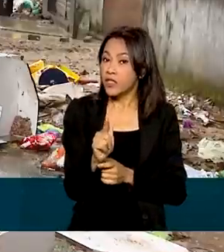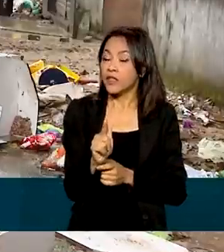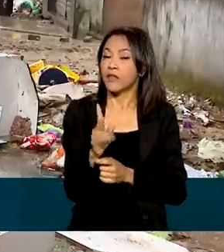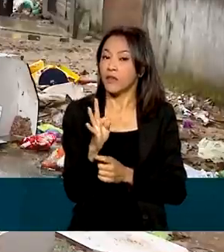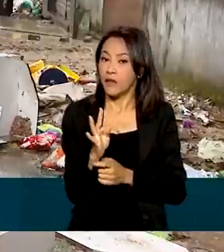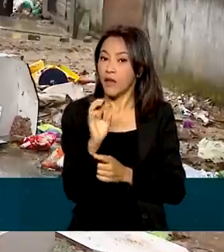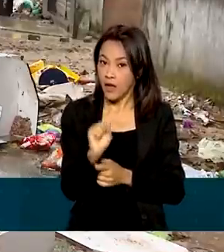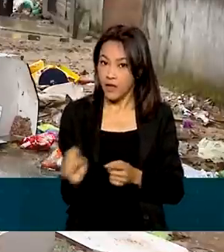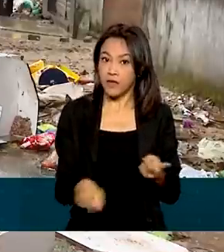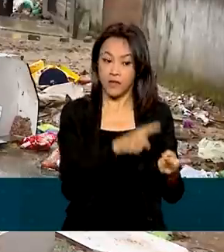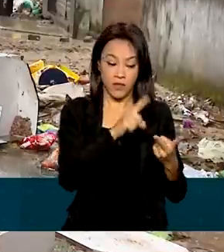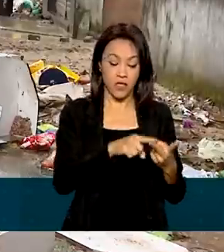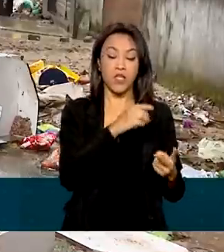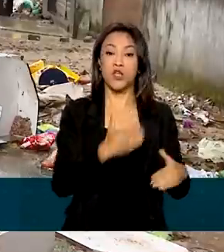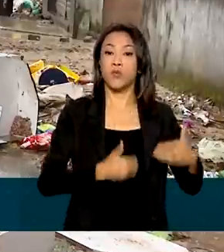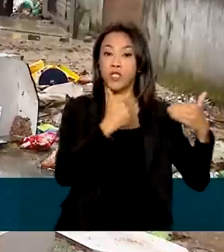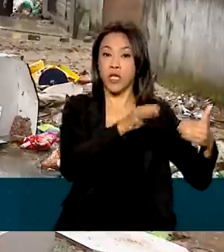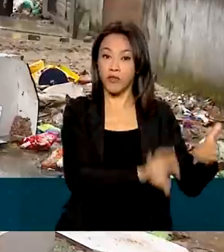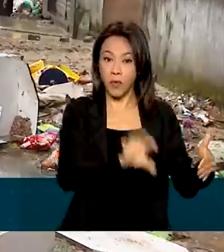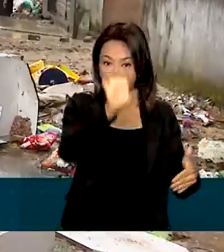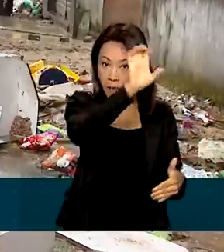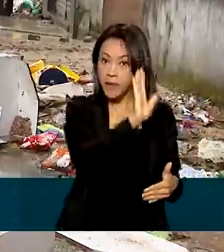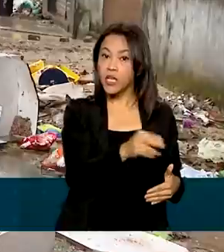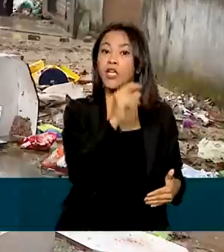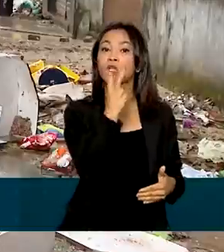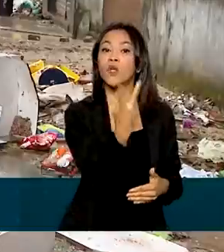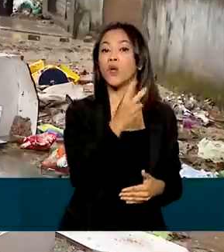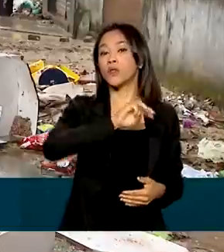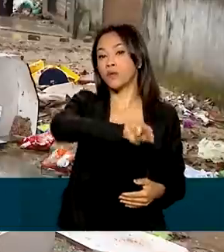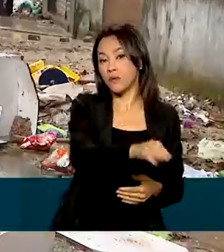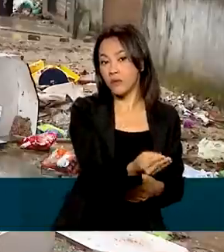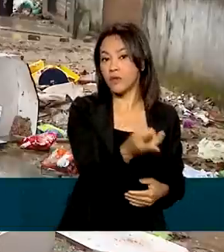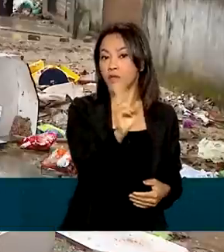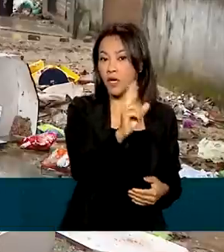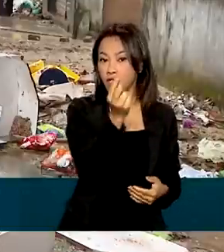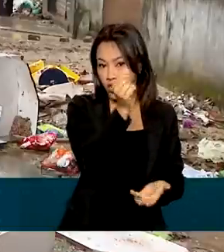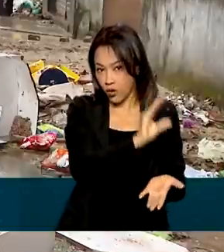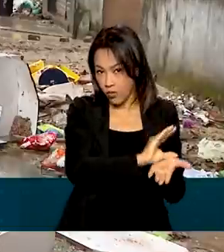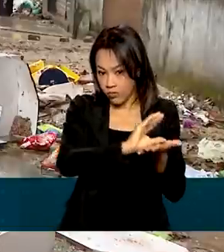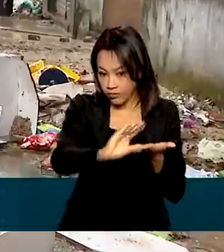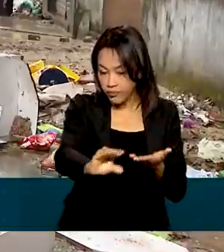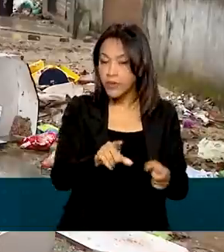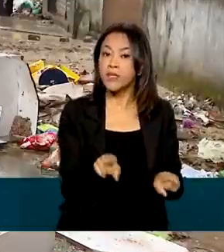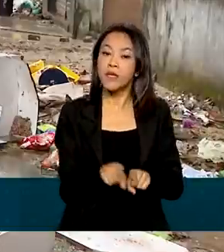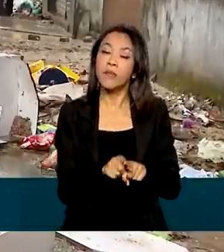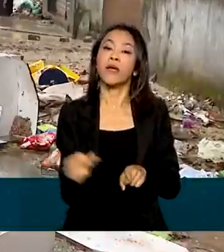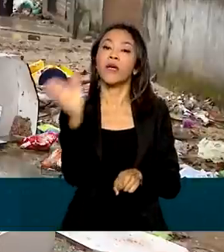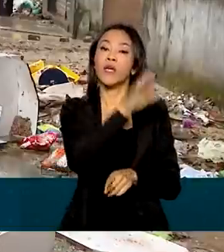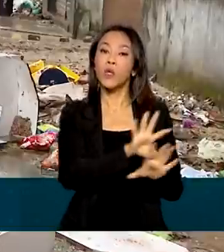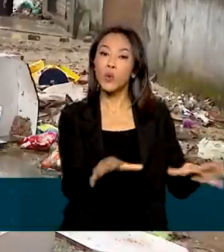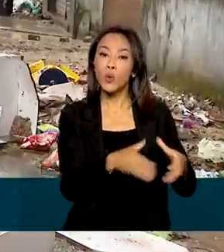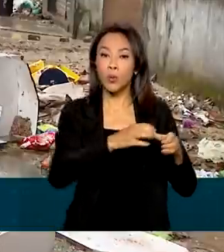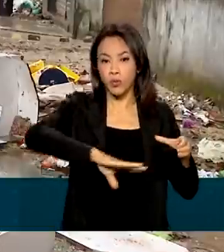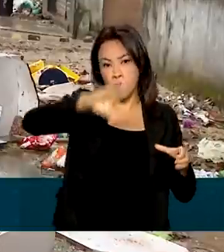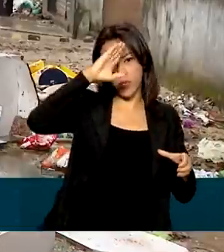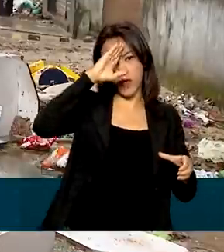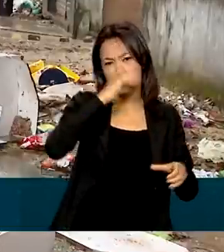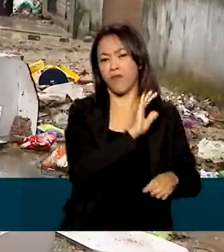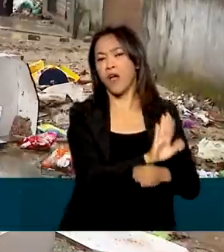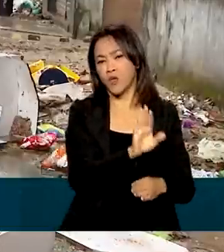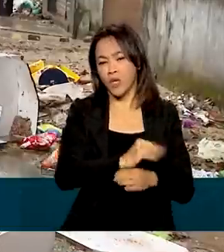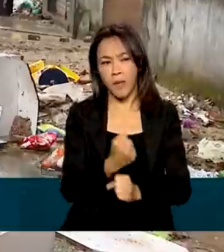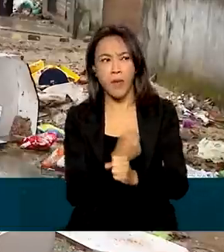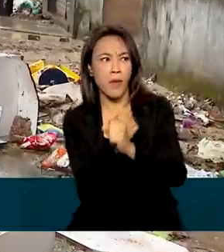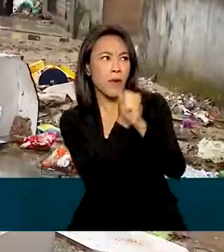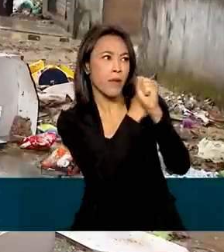Desenvolvimento Regional já destinou R 2 milhões para Petrópolis. O exército também vai ajudar na reconstrução da cidade.